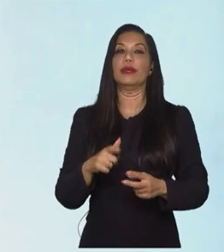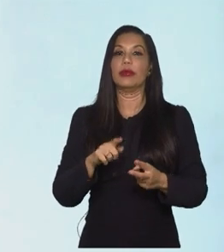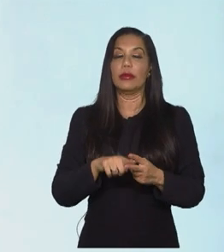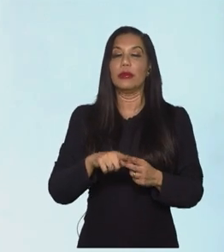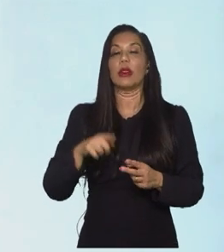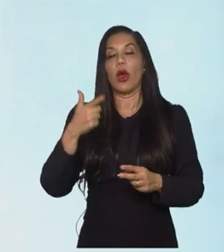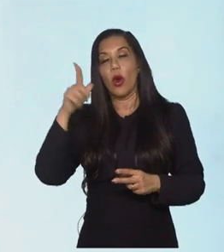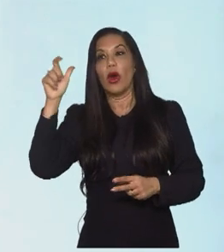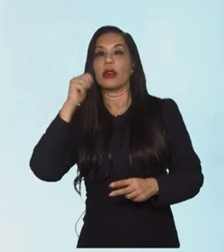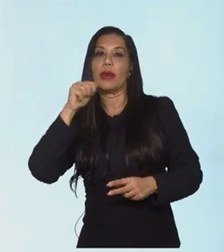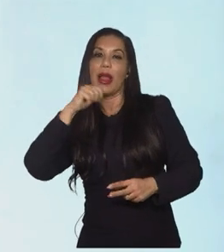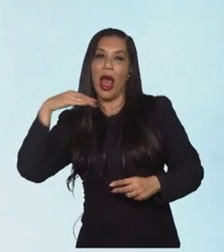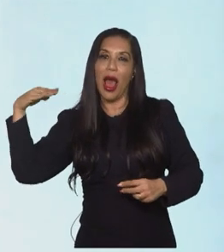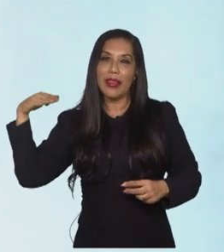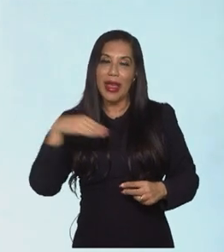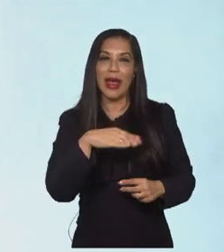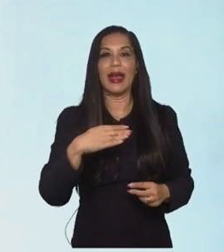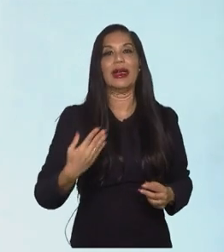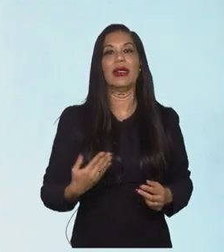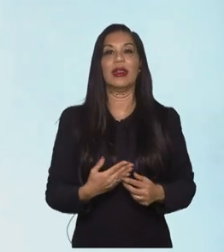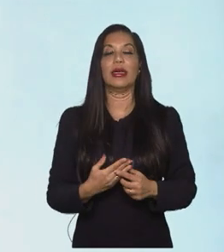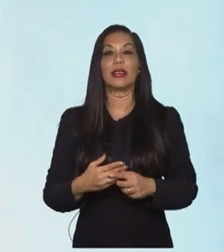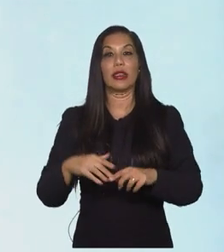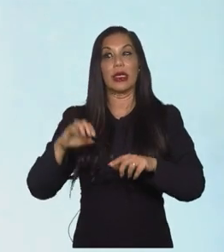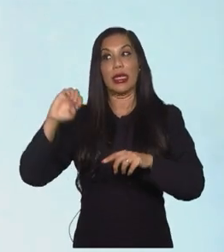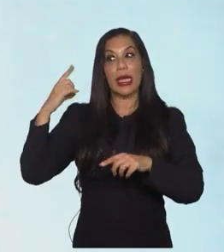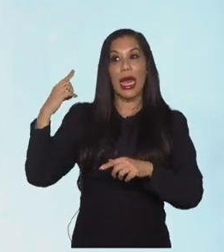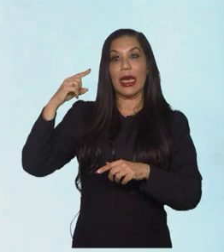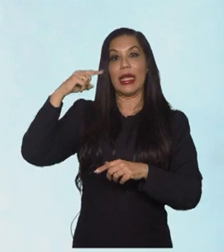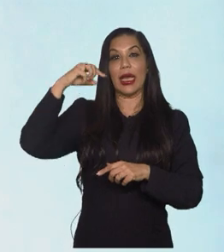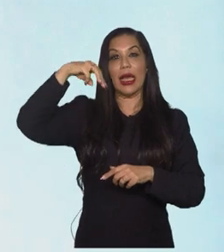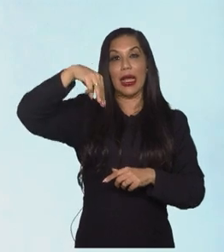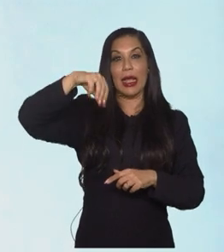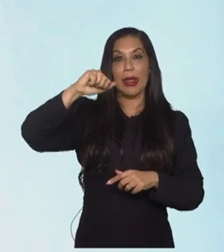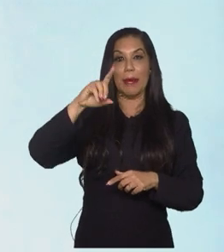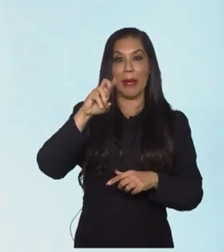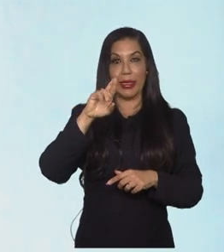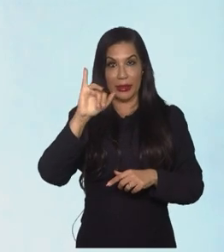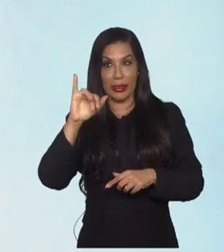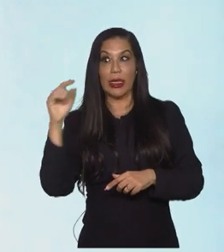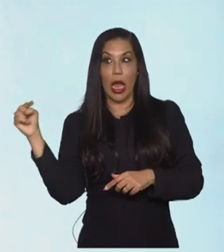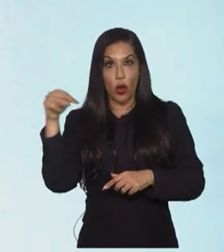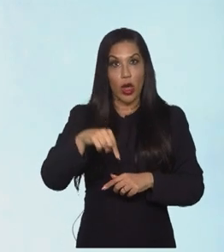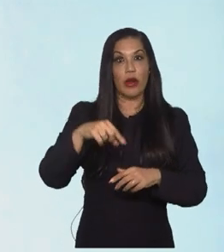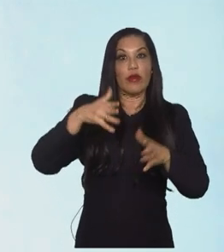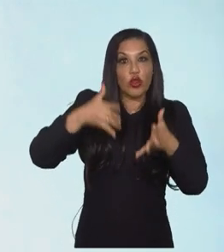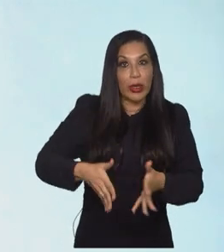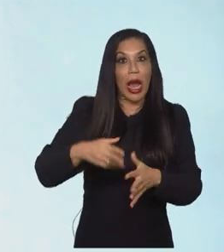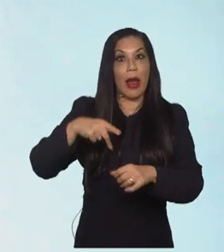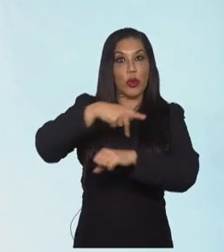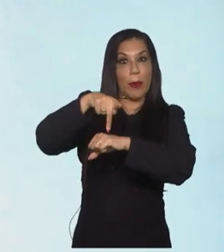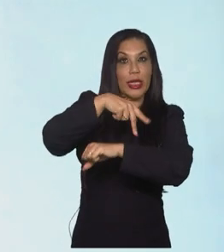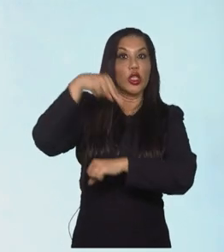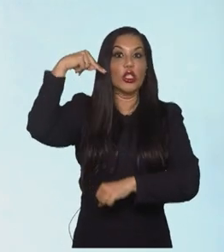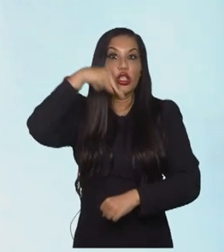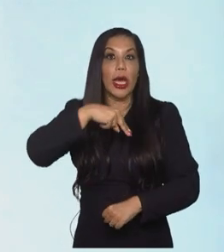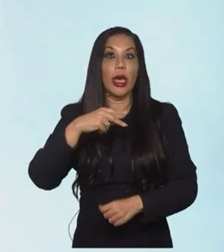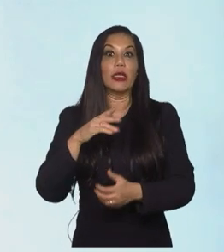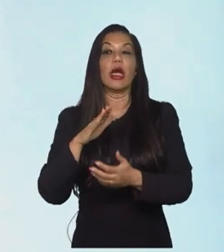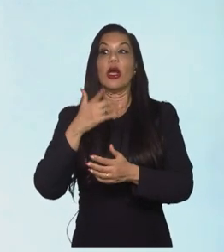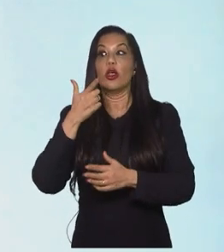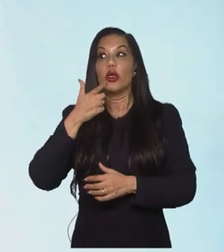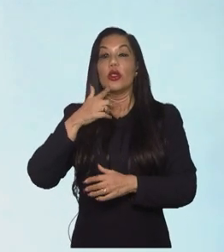atacante do Atlético de Madrid, tem a Kanu, que está na Liga Americana nesse momento, tem muitas jogadoras